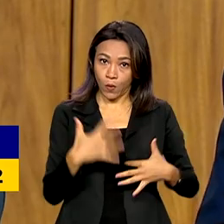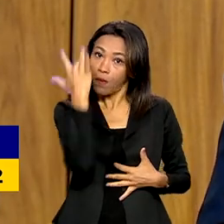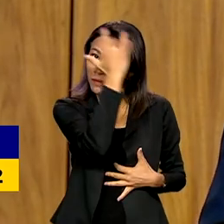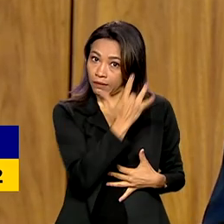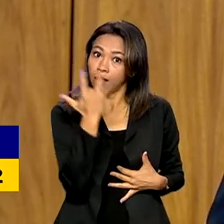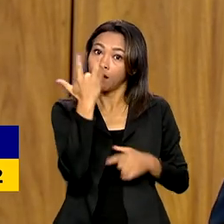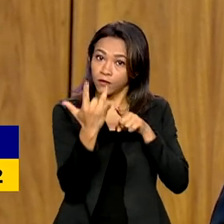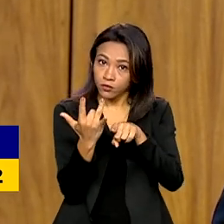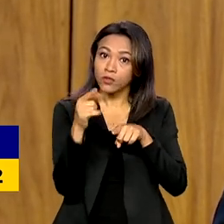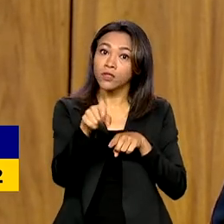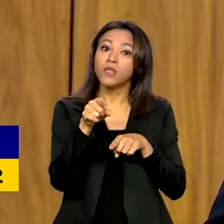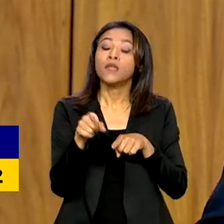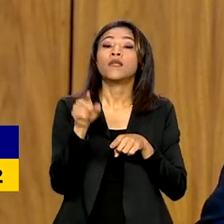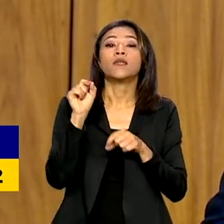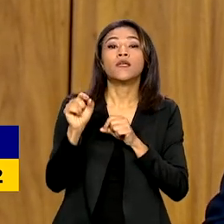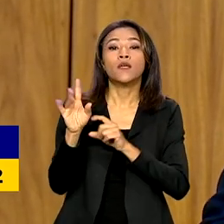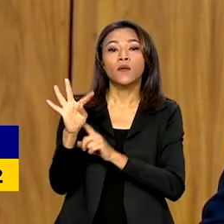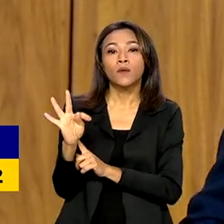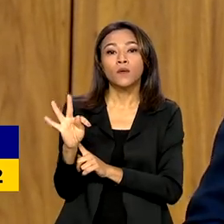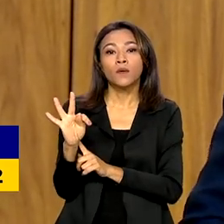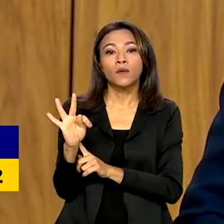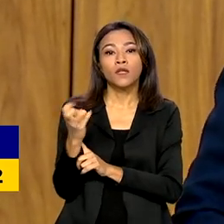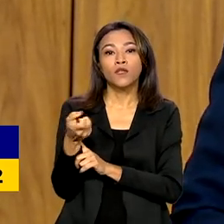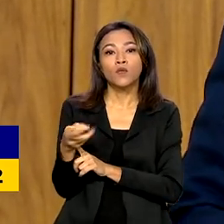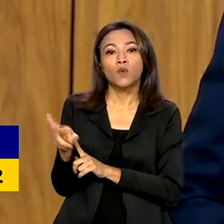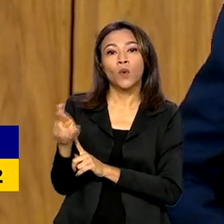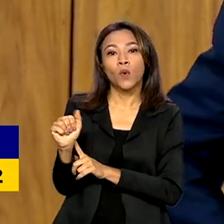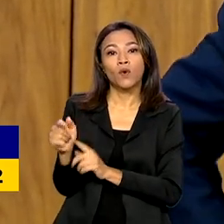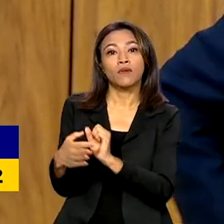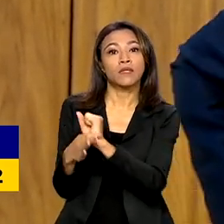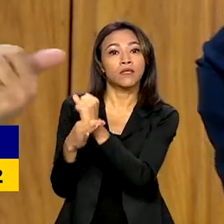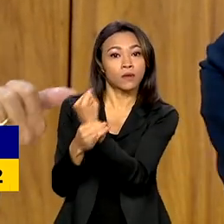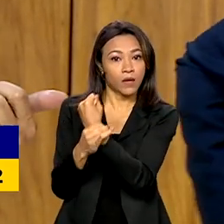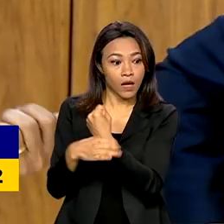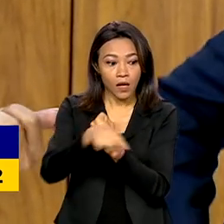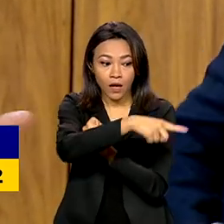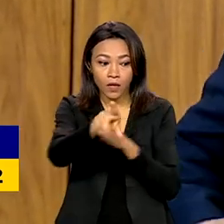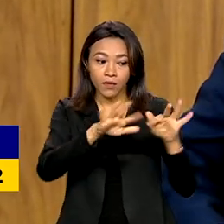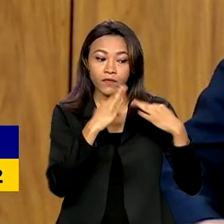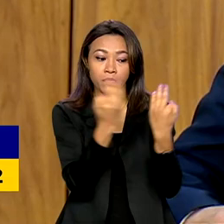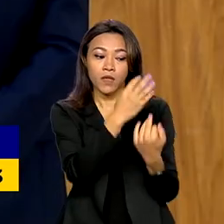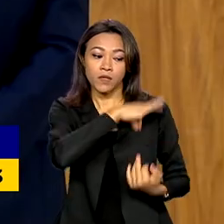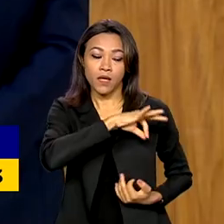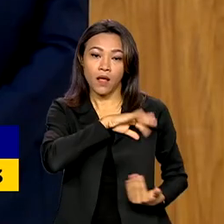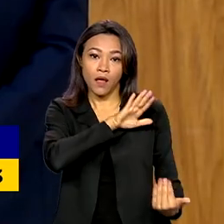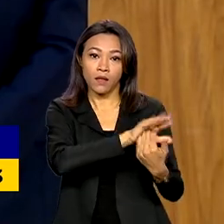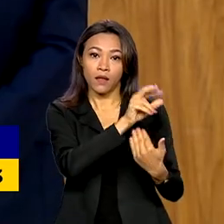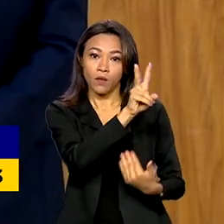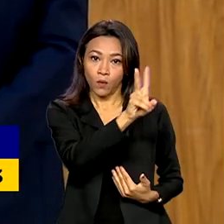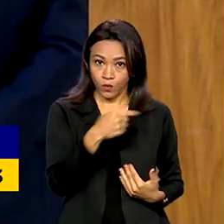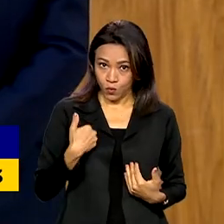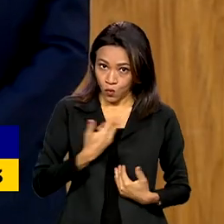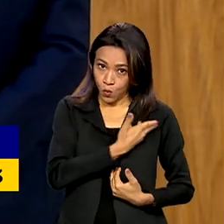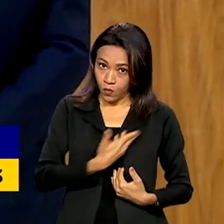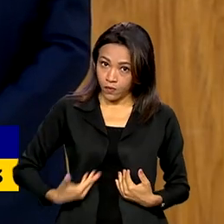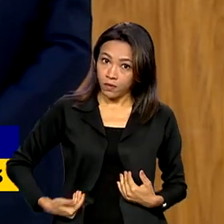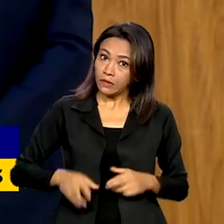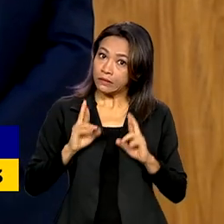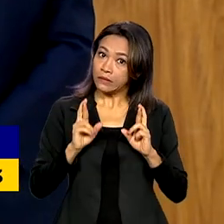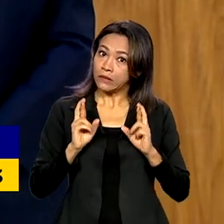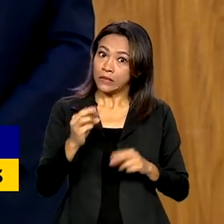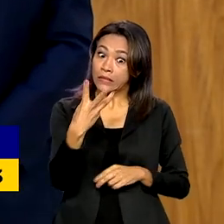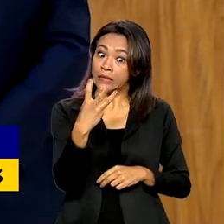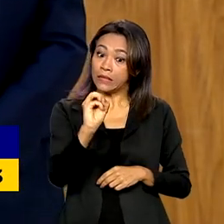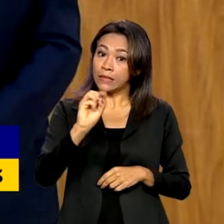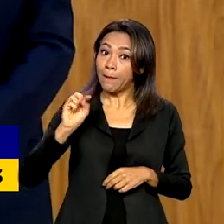garantias do Tesouro serão restritas para famílias com renda de até 2 salários mínimos. O governo espera que 30 milhões